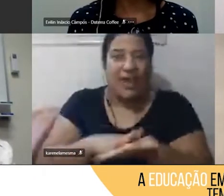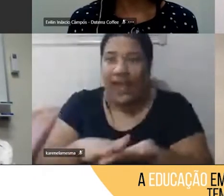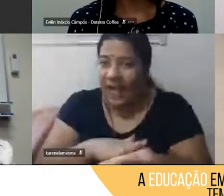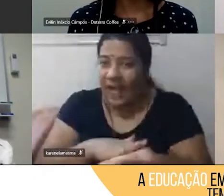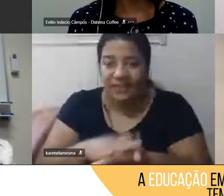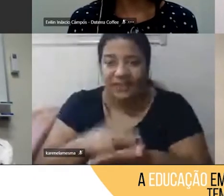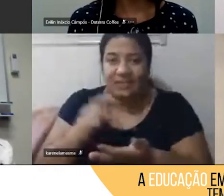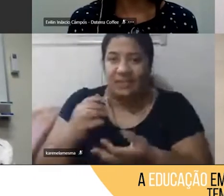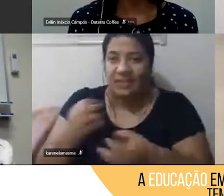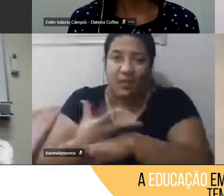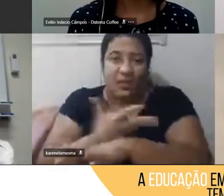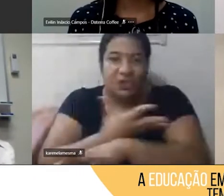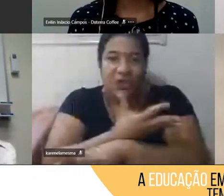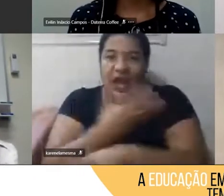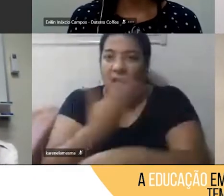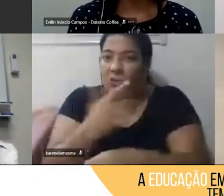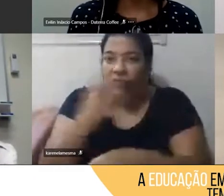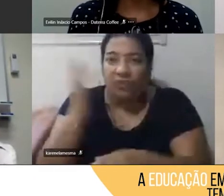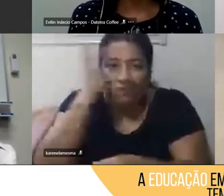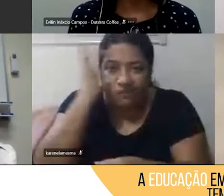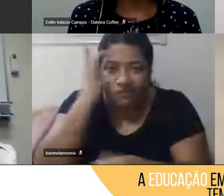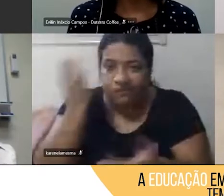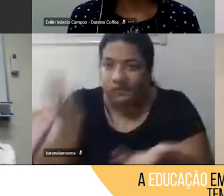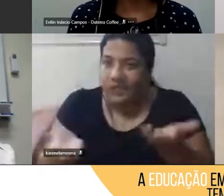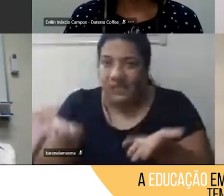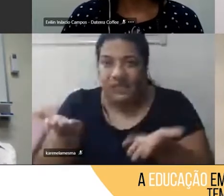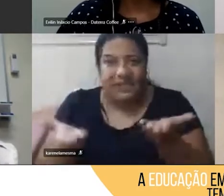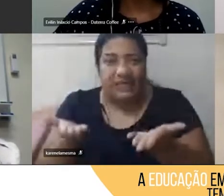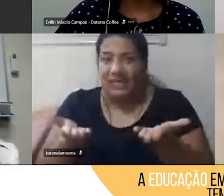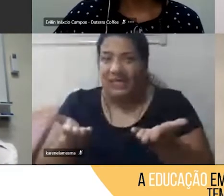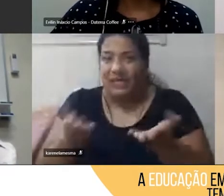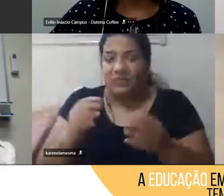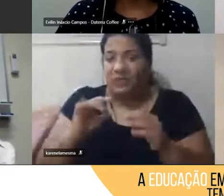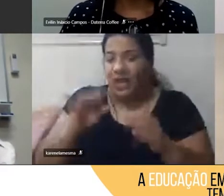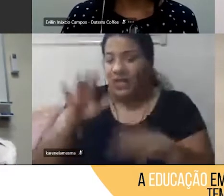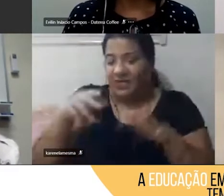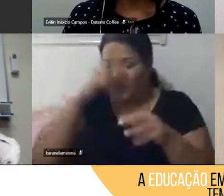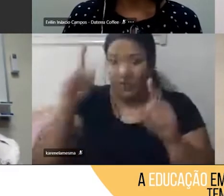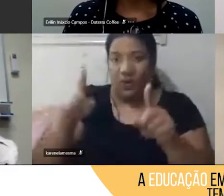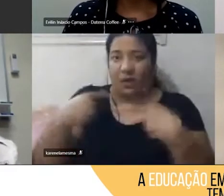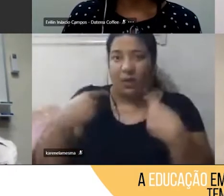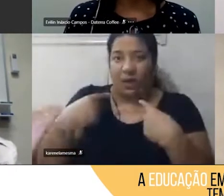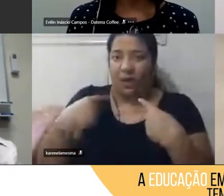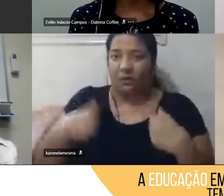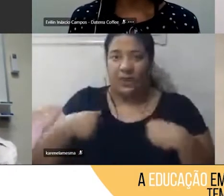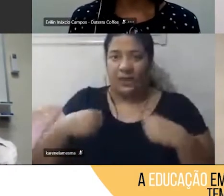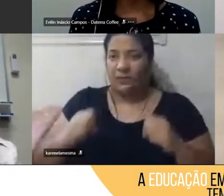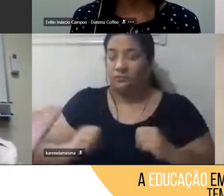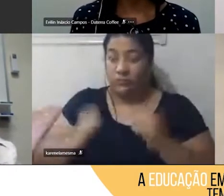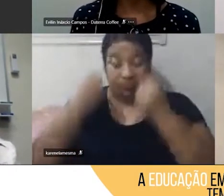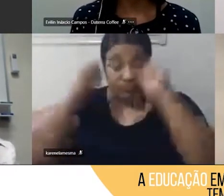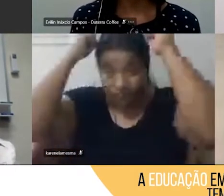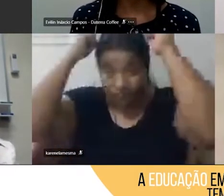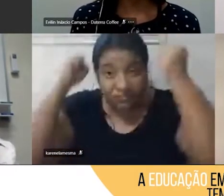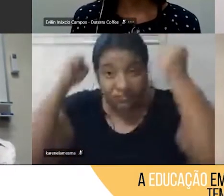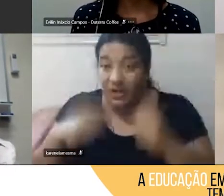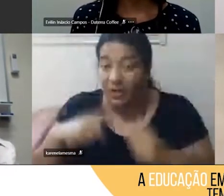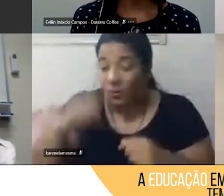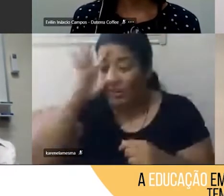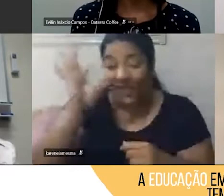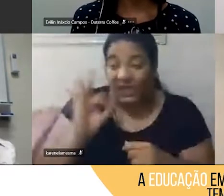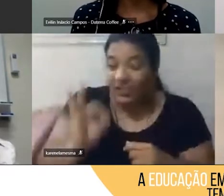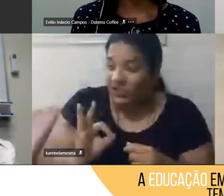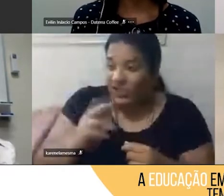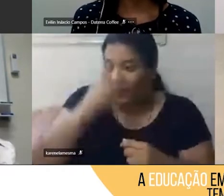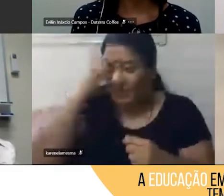Então, se alguma coisa não saía da forma que eu queria, ou se alguém ia contra a minha vontade, eu era super explosiva, eu não compreendia o as pessoas queriam me falar